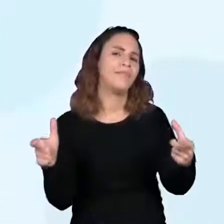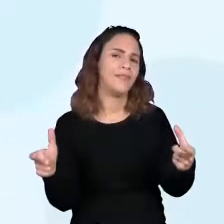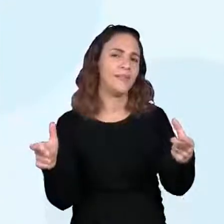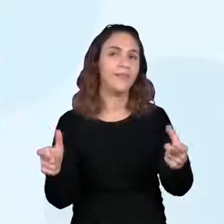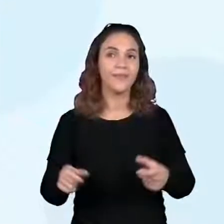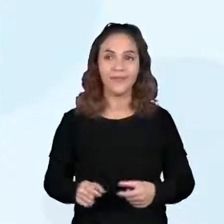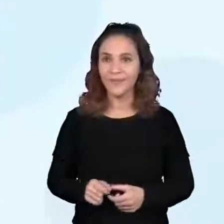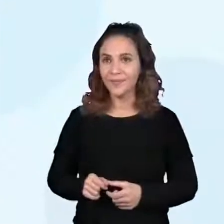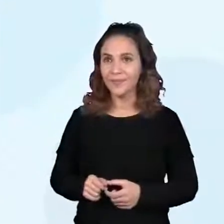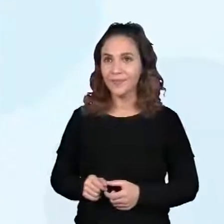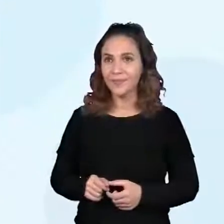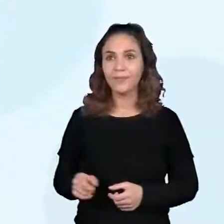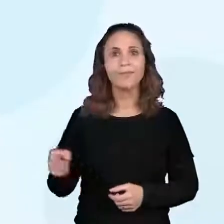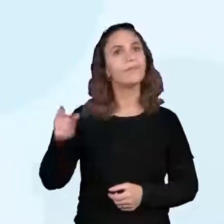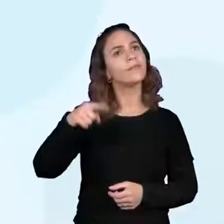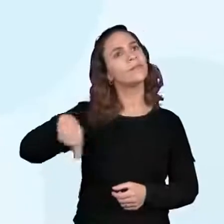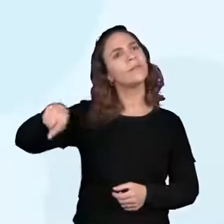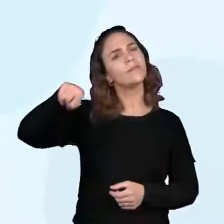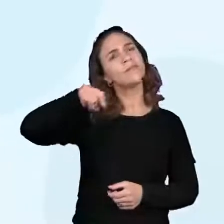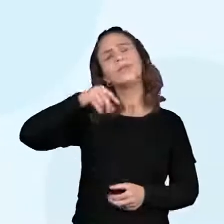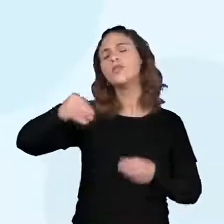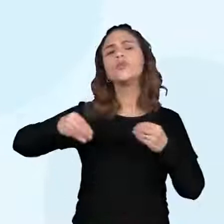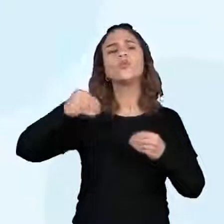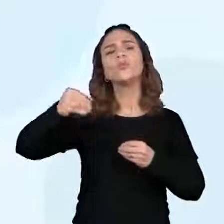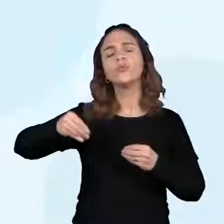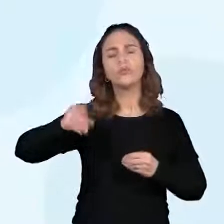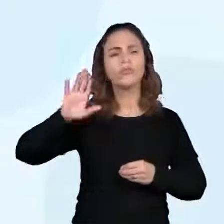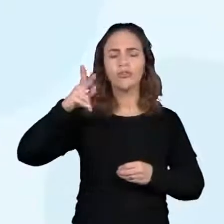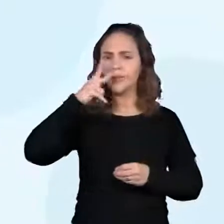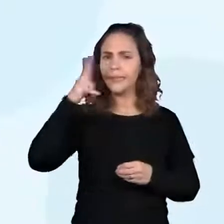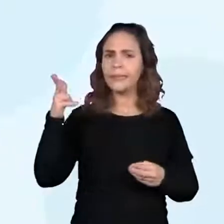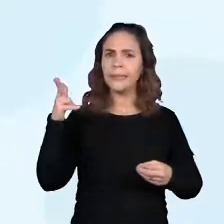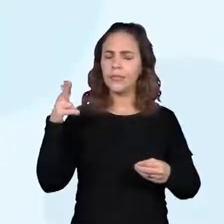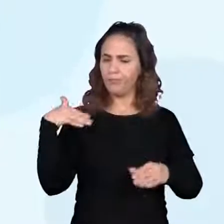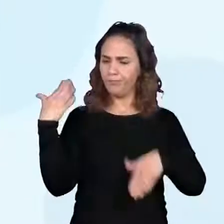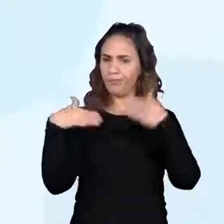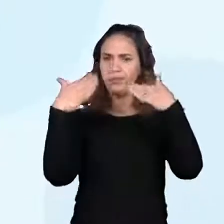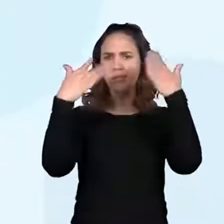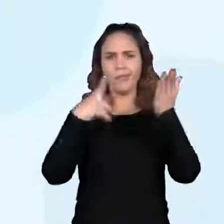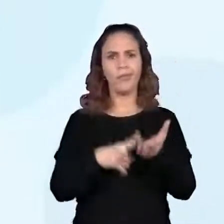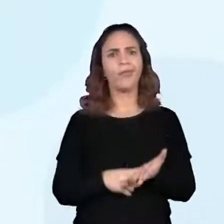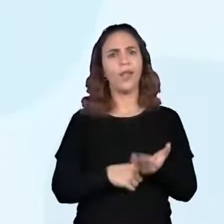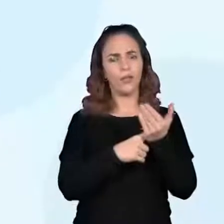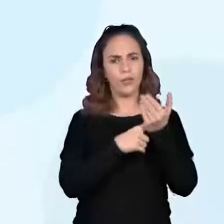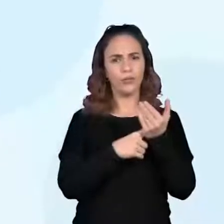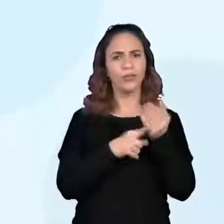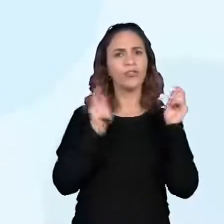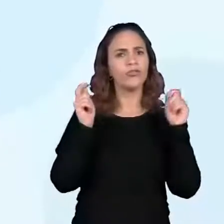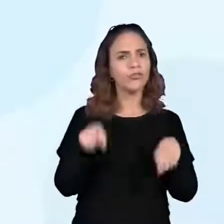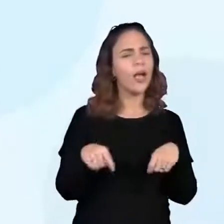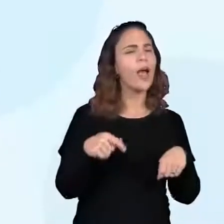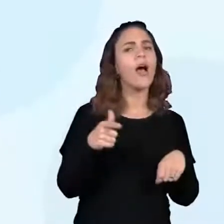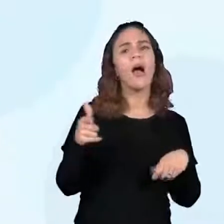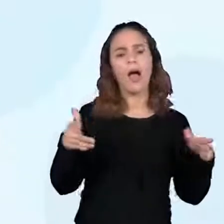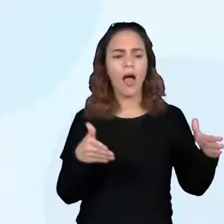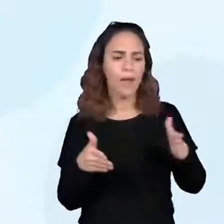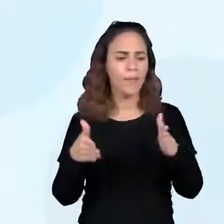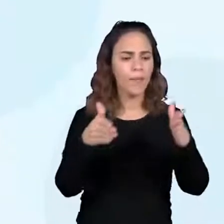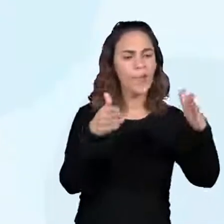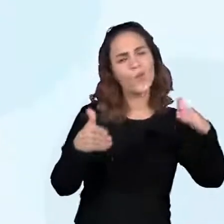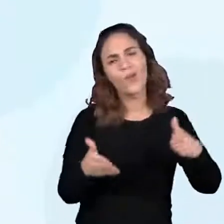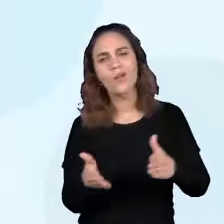hoje em dia, os sistemas de orientação evoluirão muito e já é possível localizar nossos caminhos e